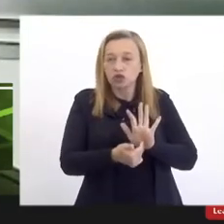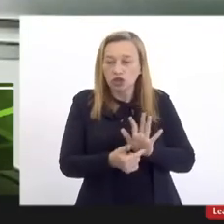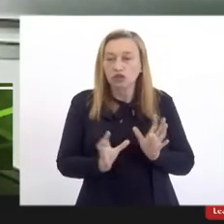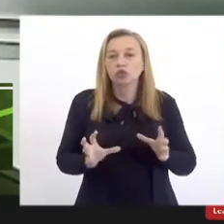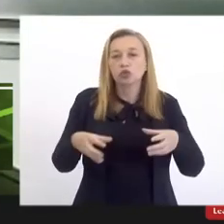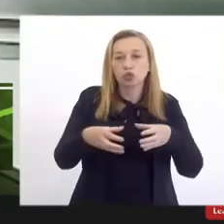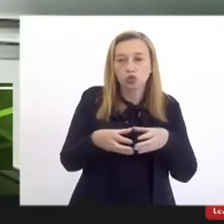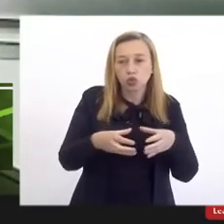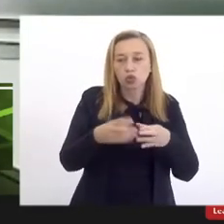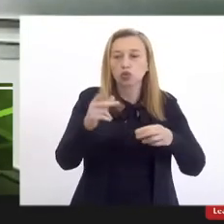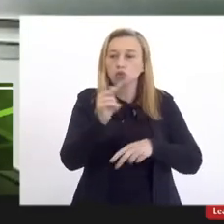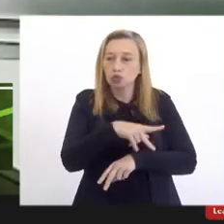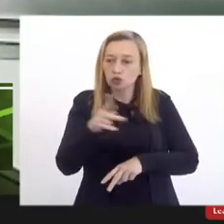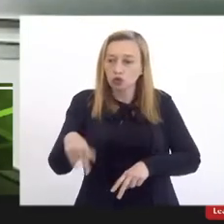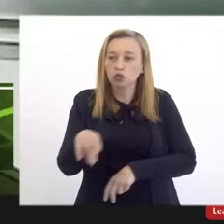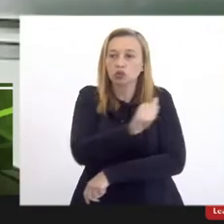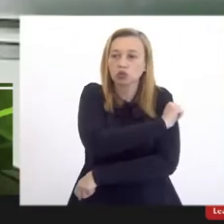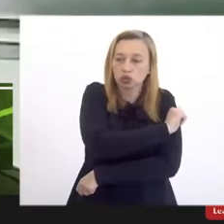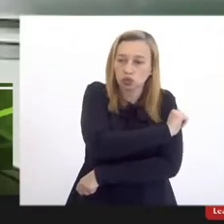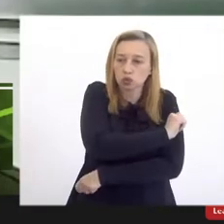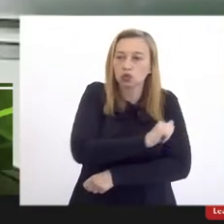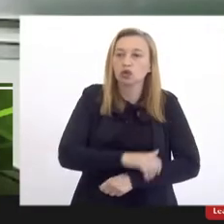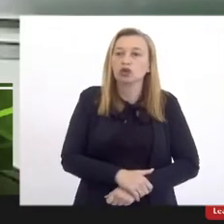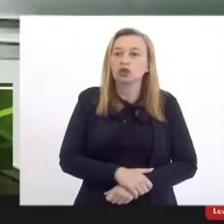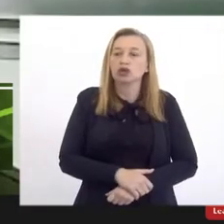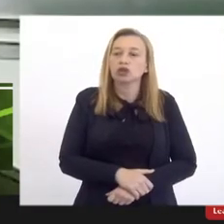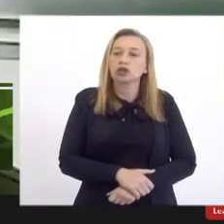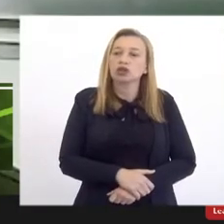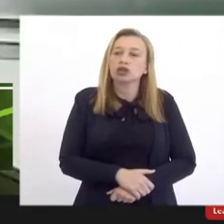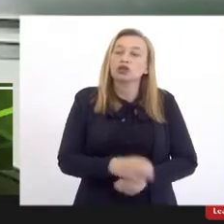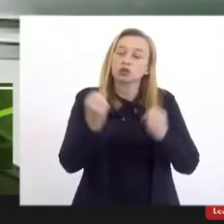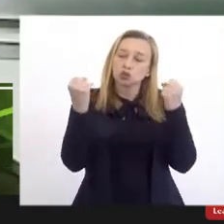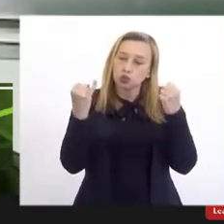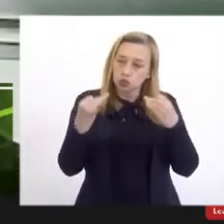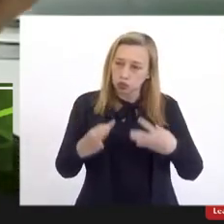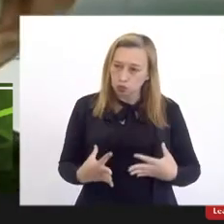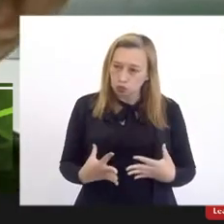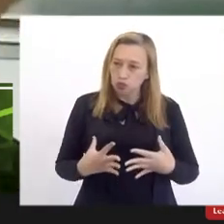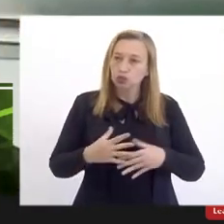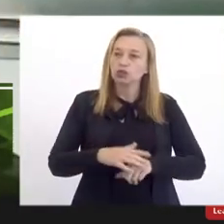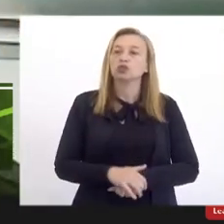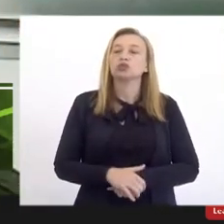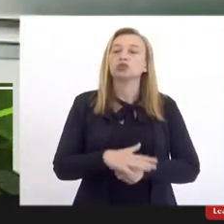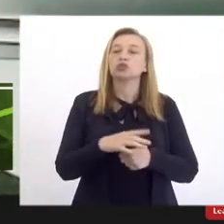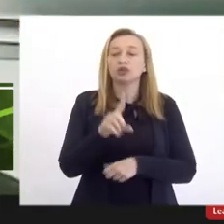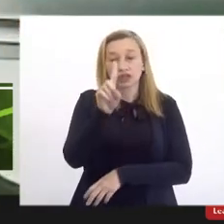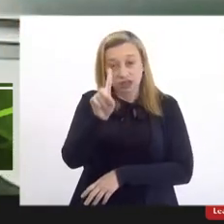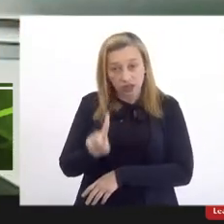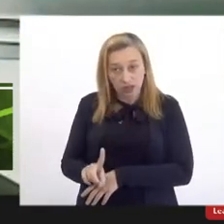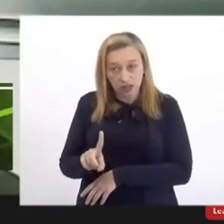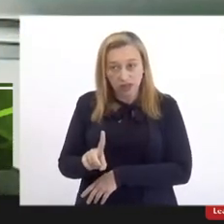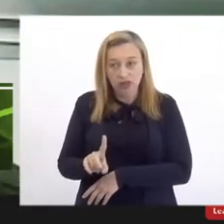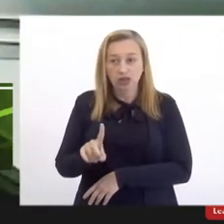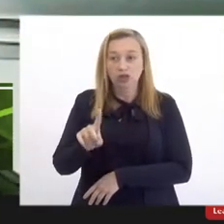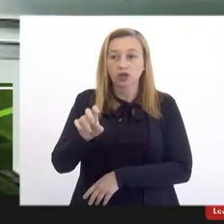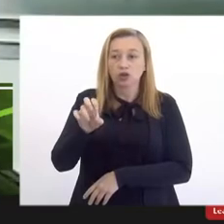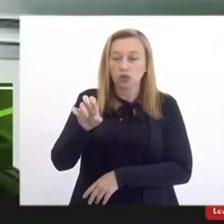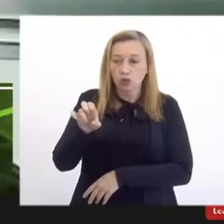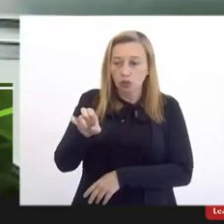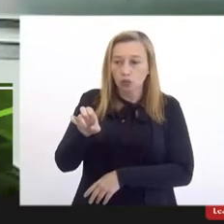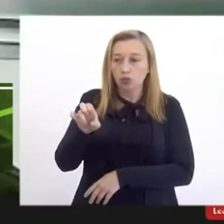docente, pelo discente, as explicações dadas pela direção da UERJ,